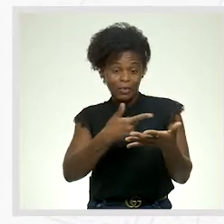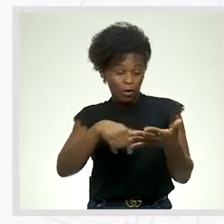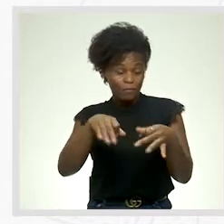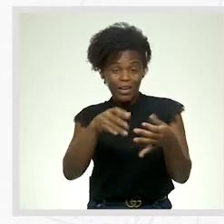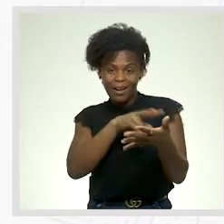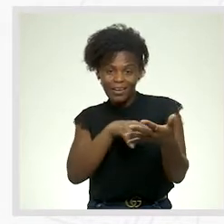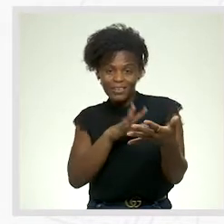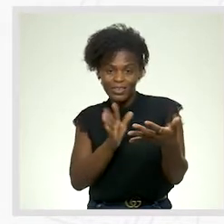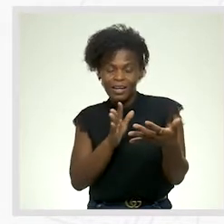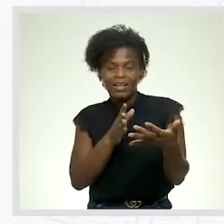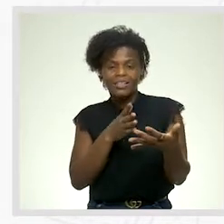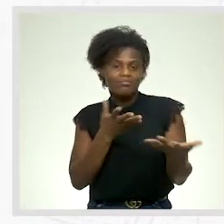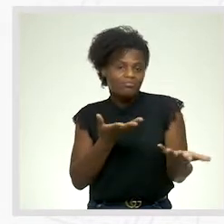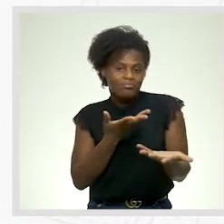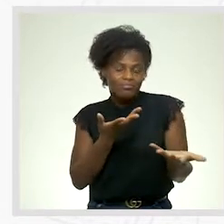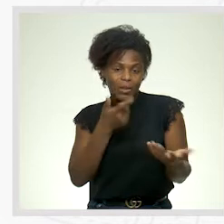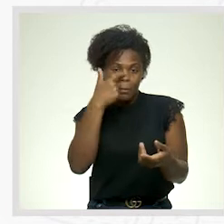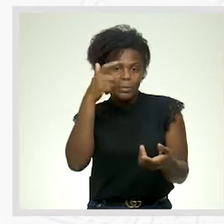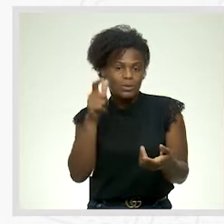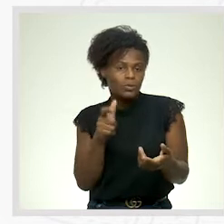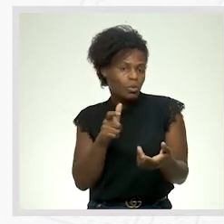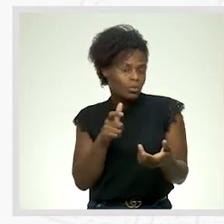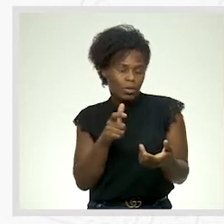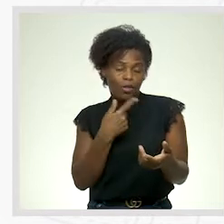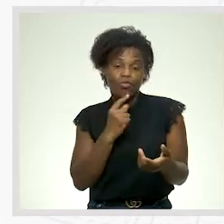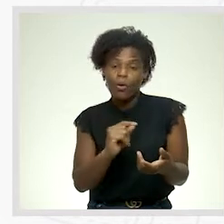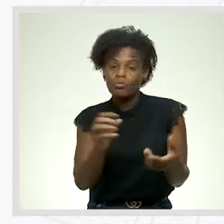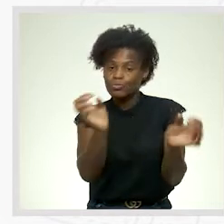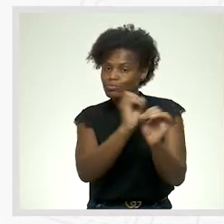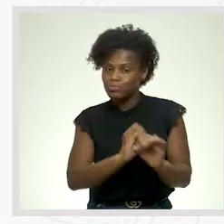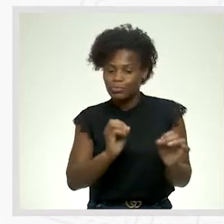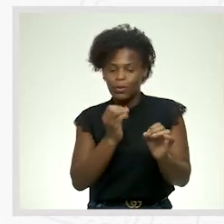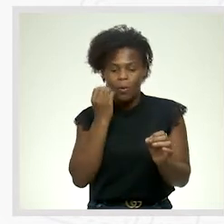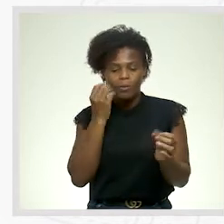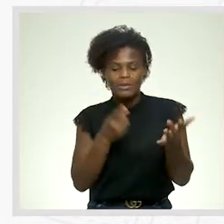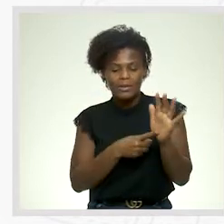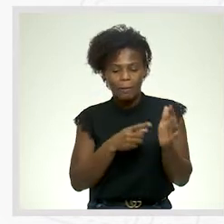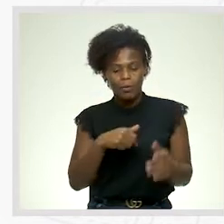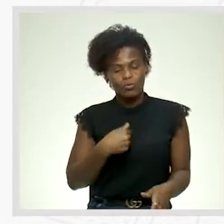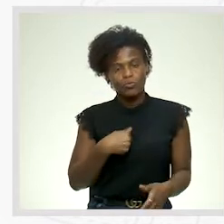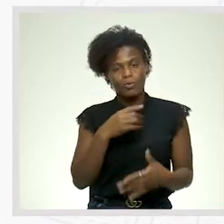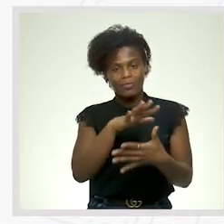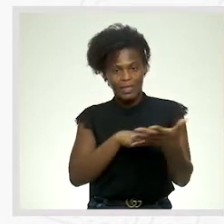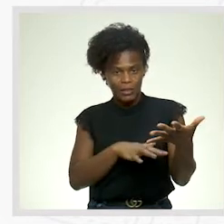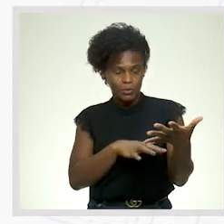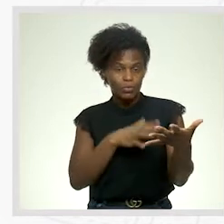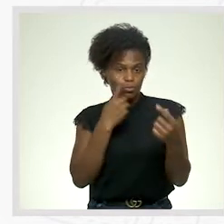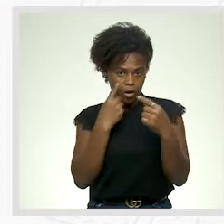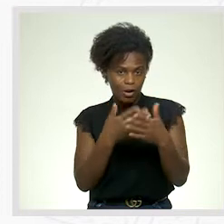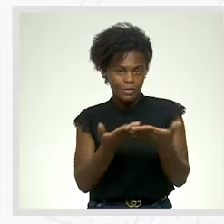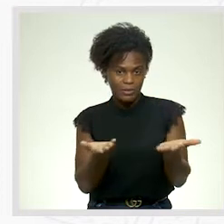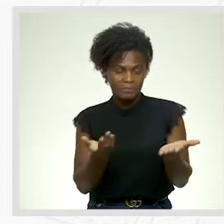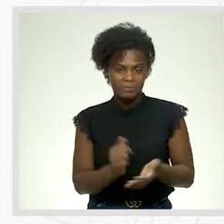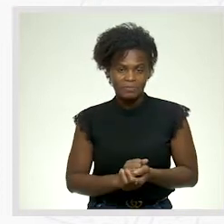portanto, trata-se de uma entidade anónima, como, aliás, o próprio texto mostra.